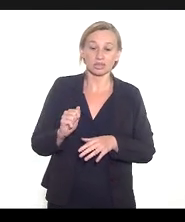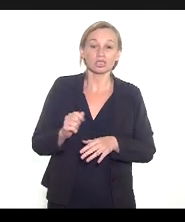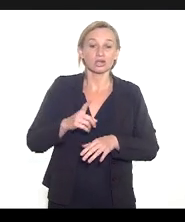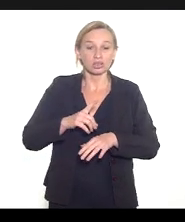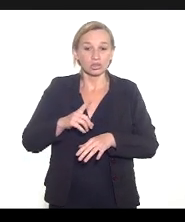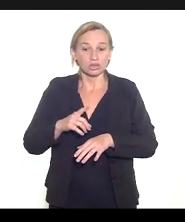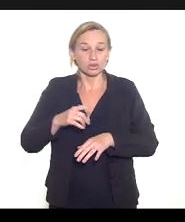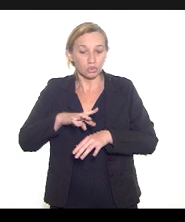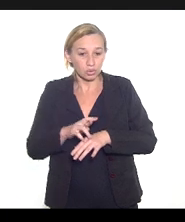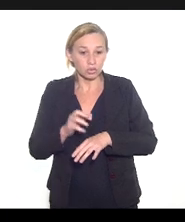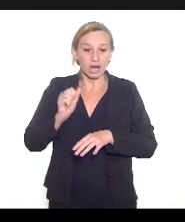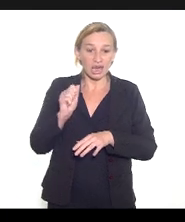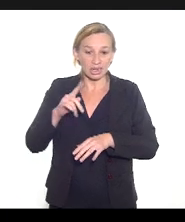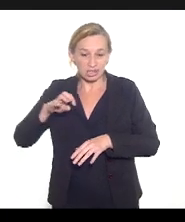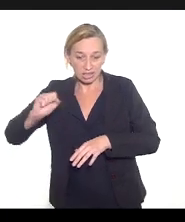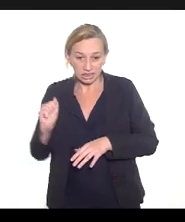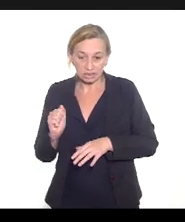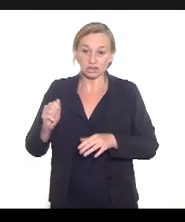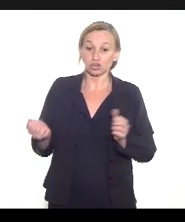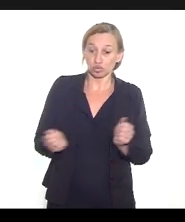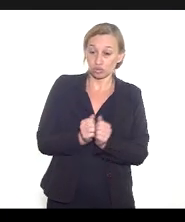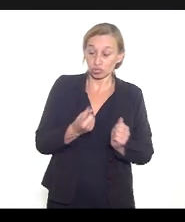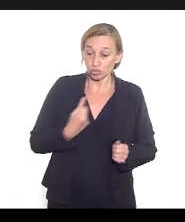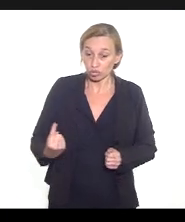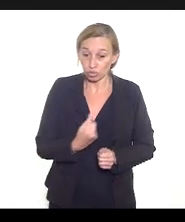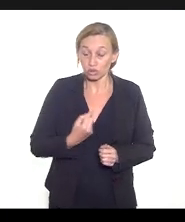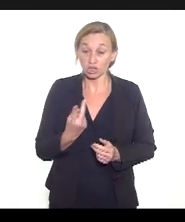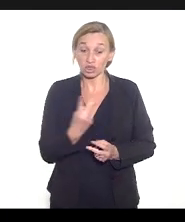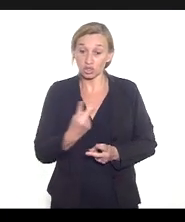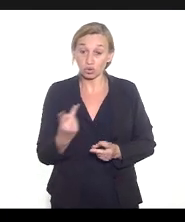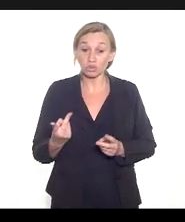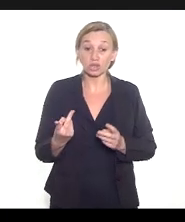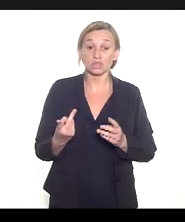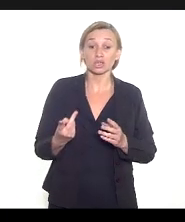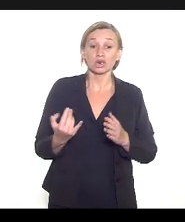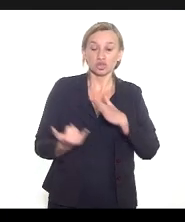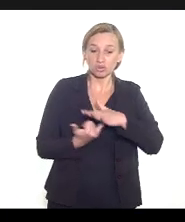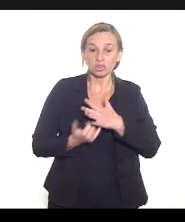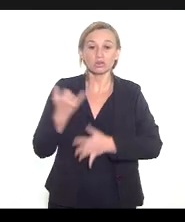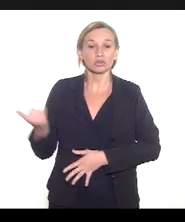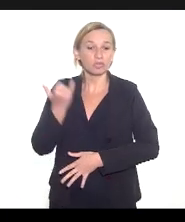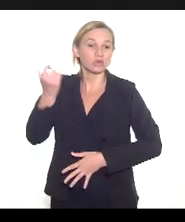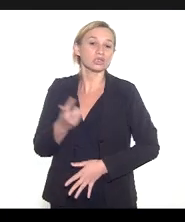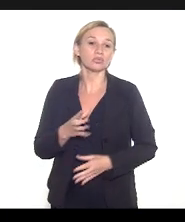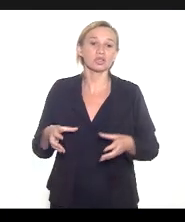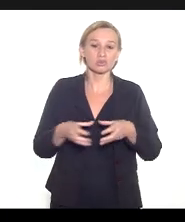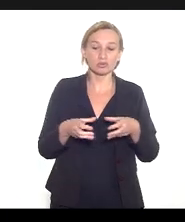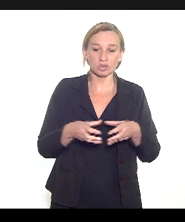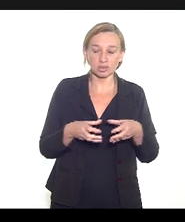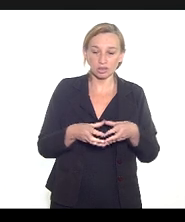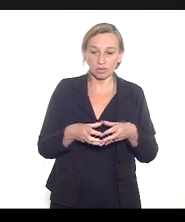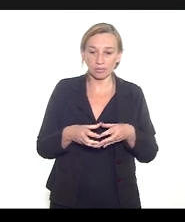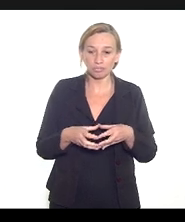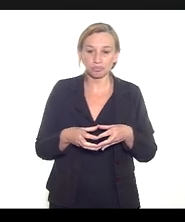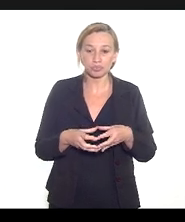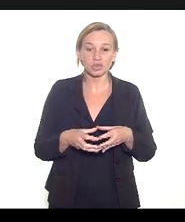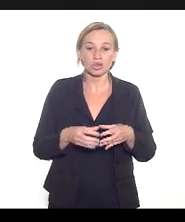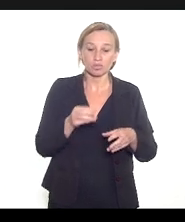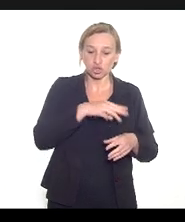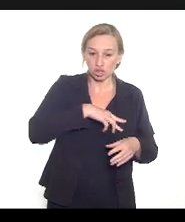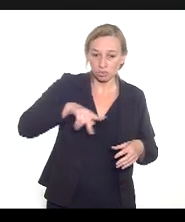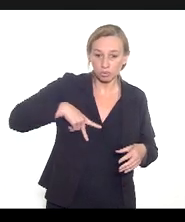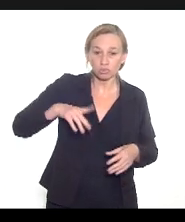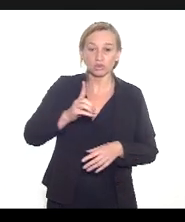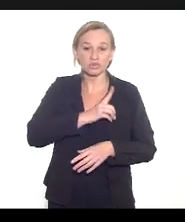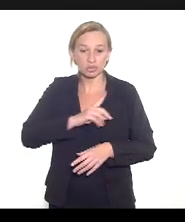doutora Alessandra que sempre estão conosco essas duas instituições tão importantes para essa comissão que é o Ministério Público e a